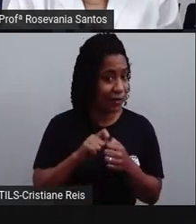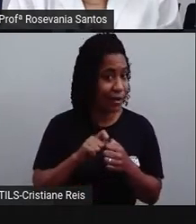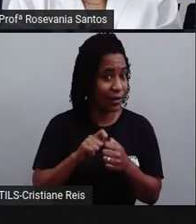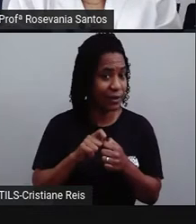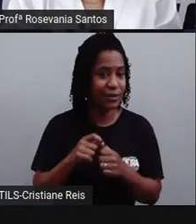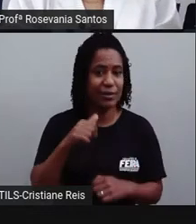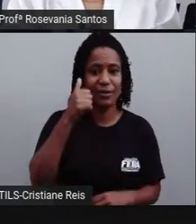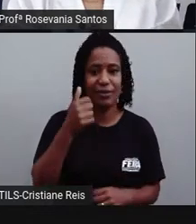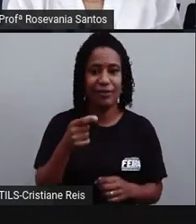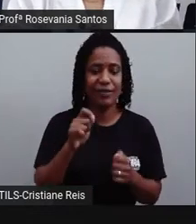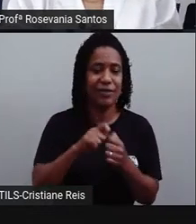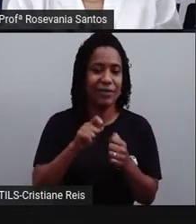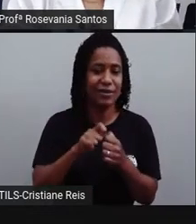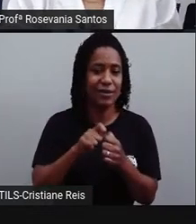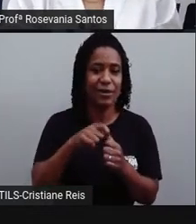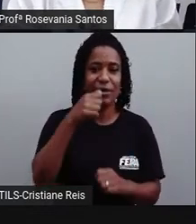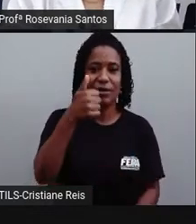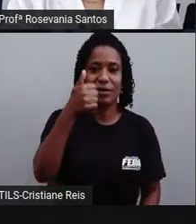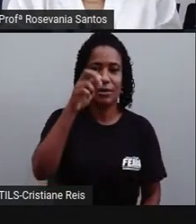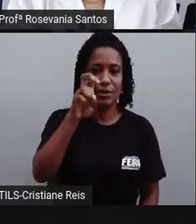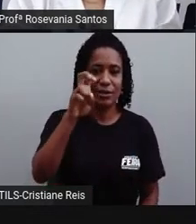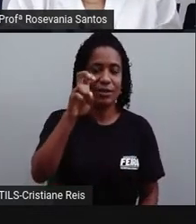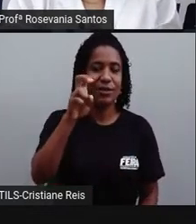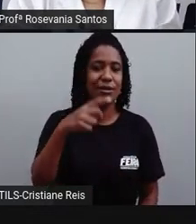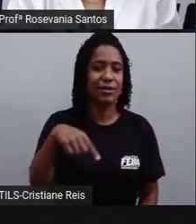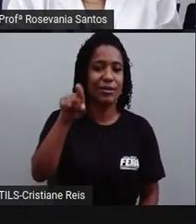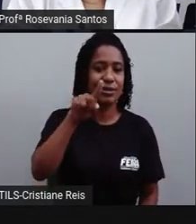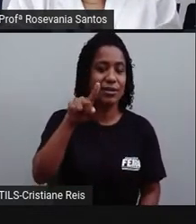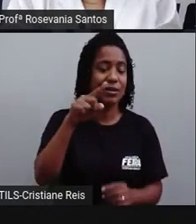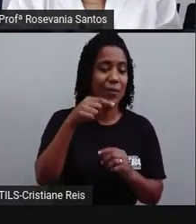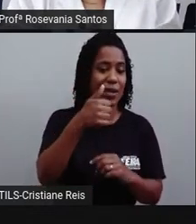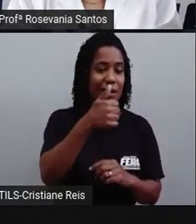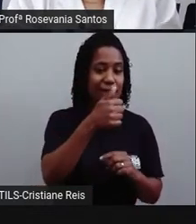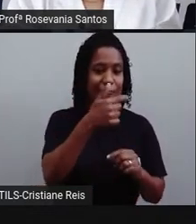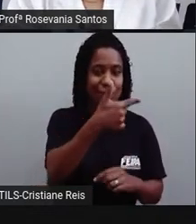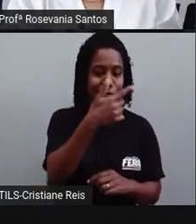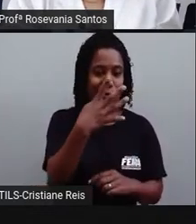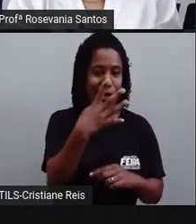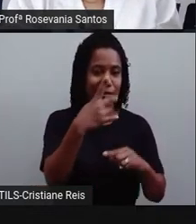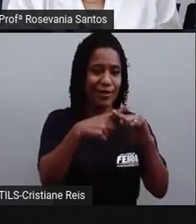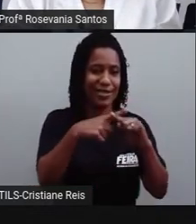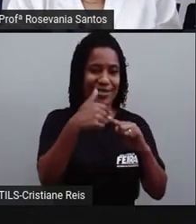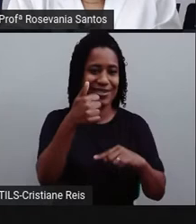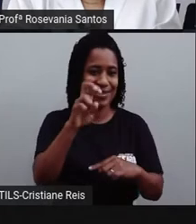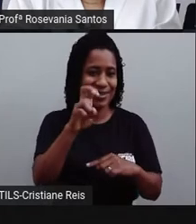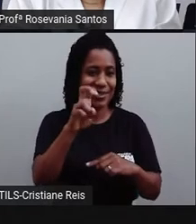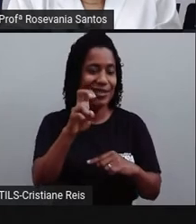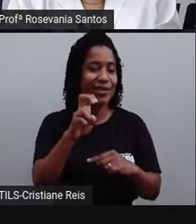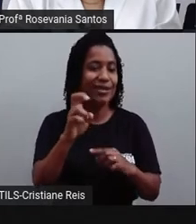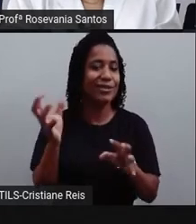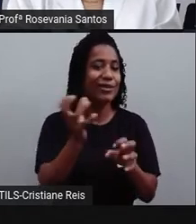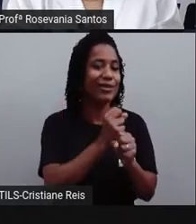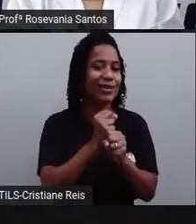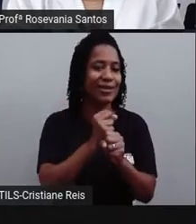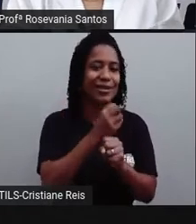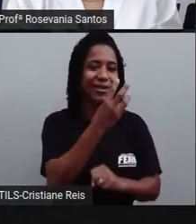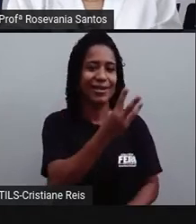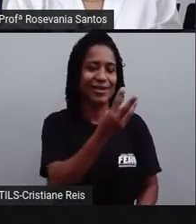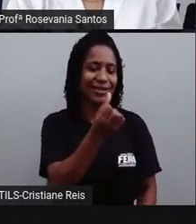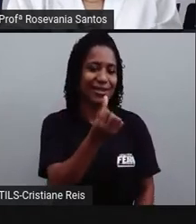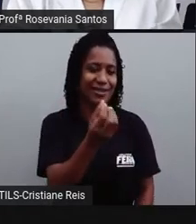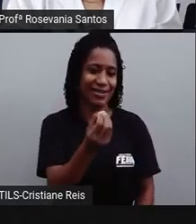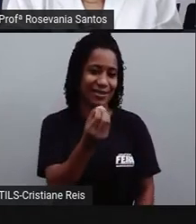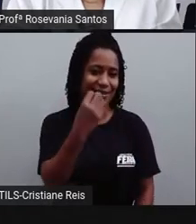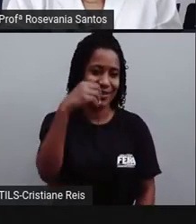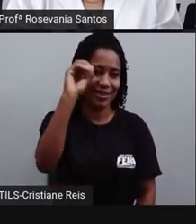a conta inversa, esses 15 por esses 24, dá 360 graus, que é o valor da circunferência. Então,